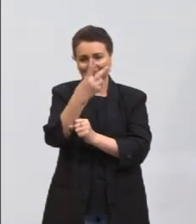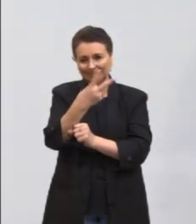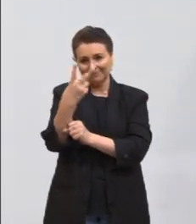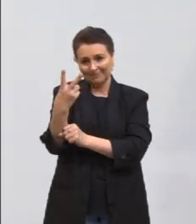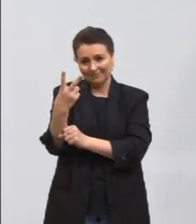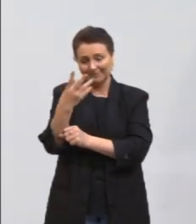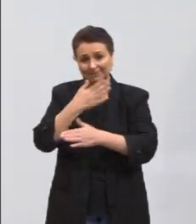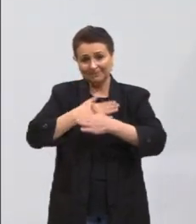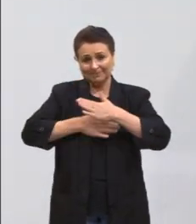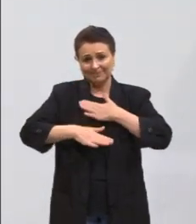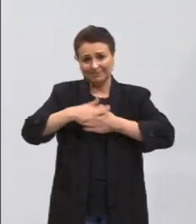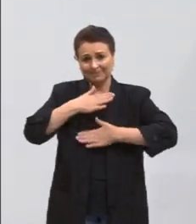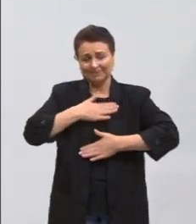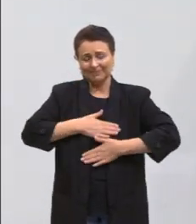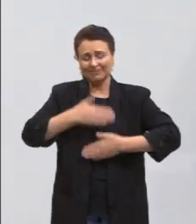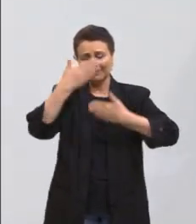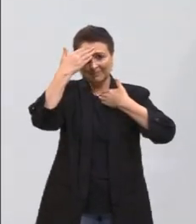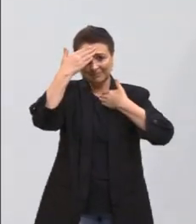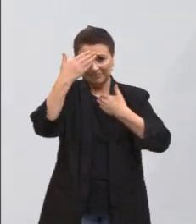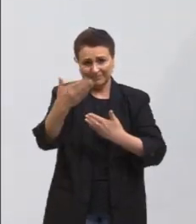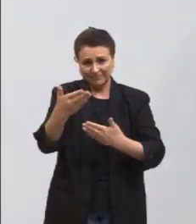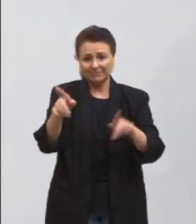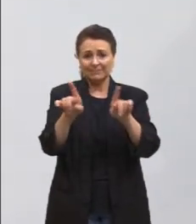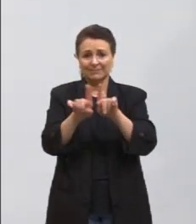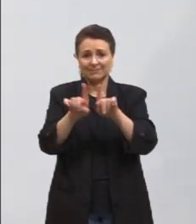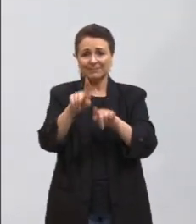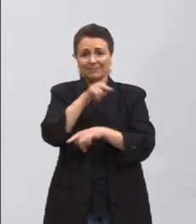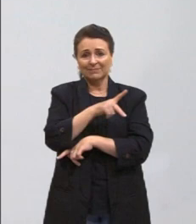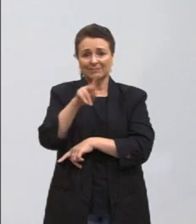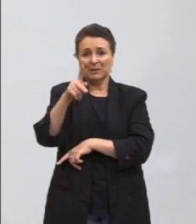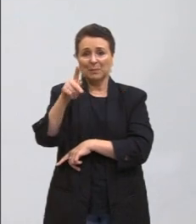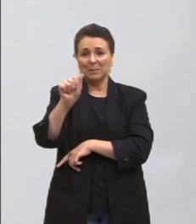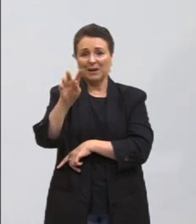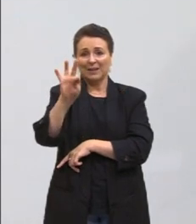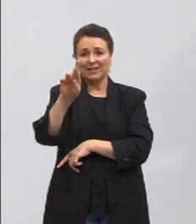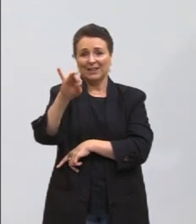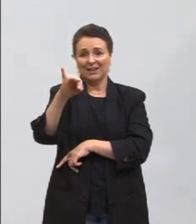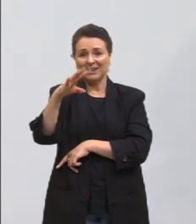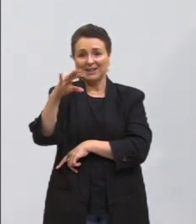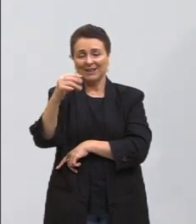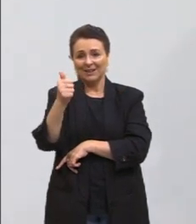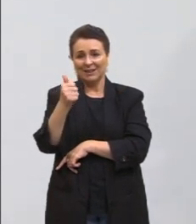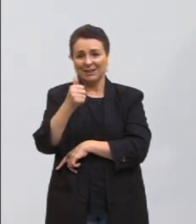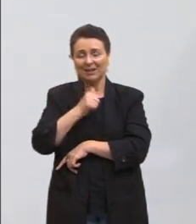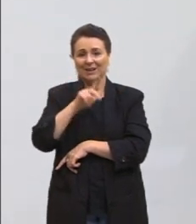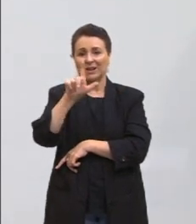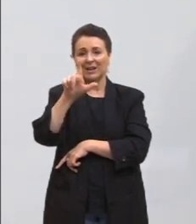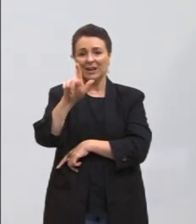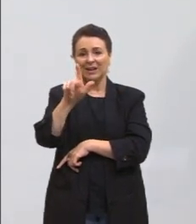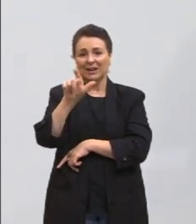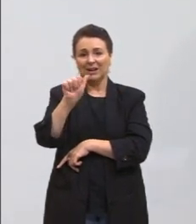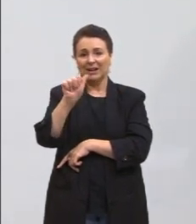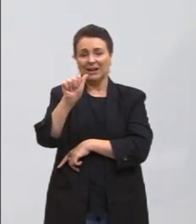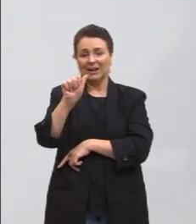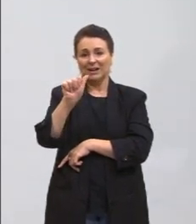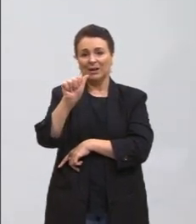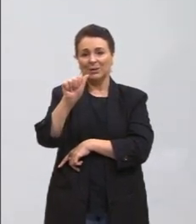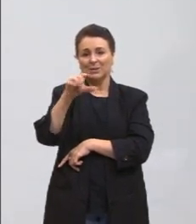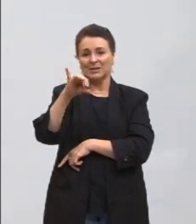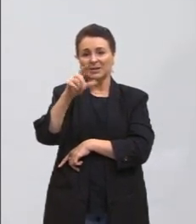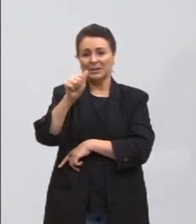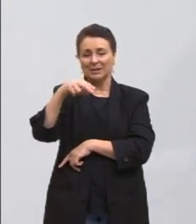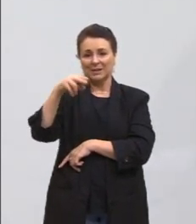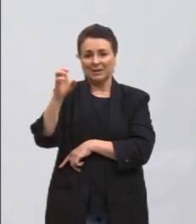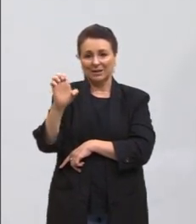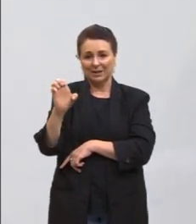muito leve, a gente quer agradecer, agradecer também a professora Patrícia, a professora Glauciane, a professora Ana Paula,